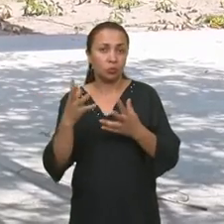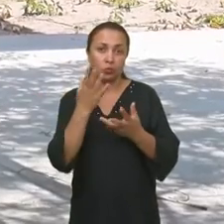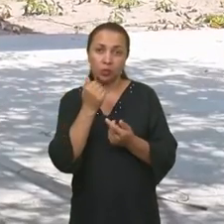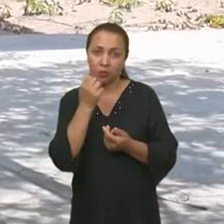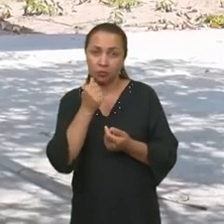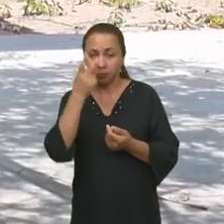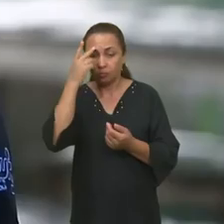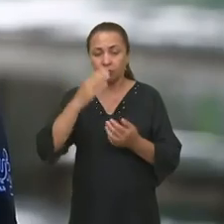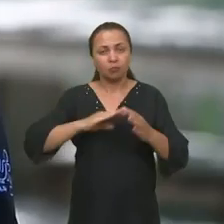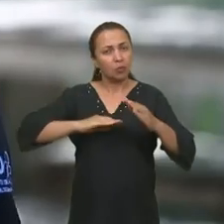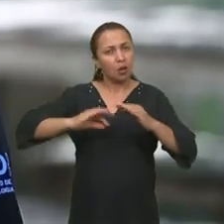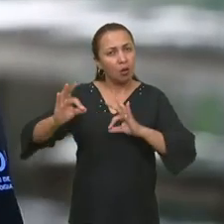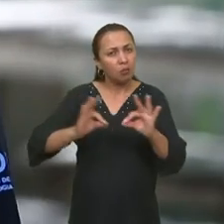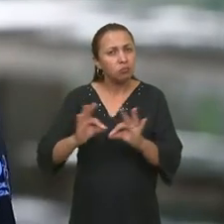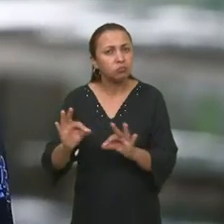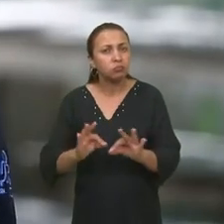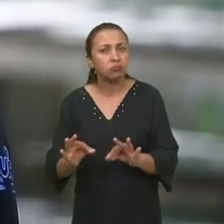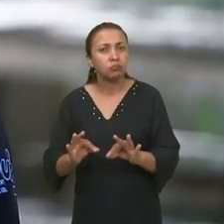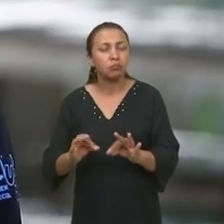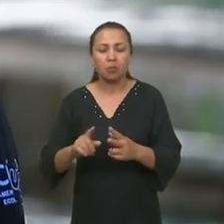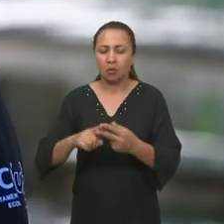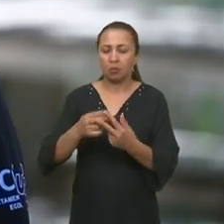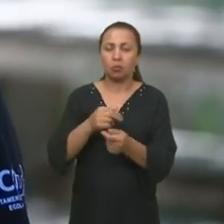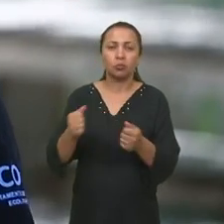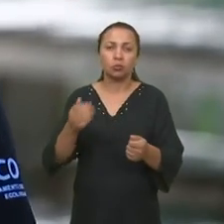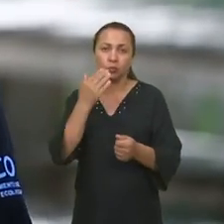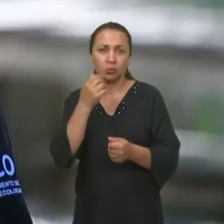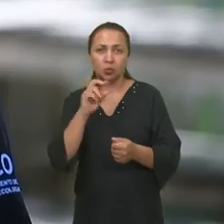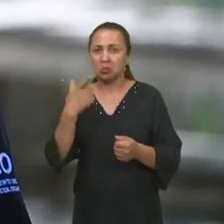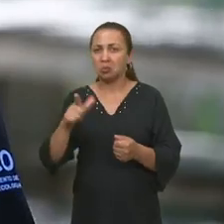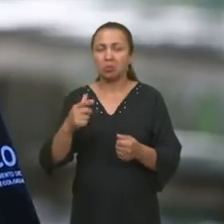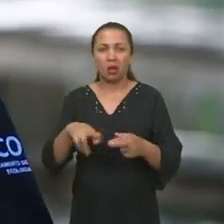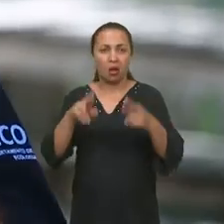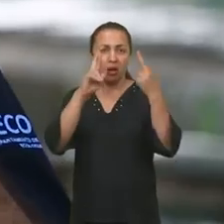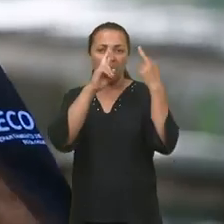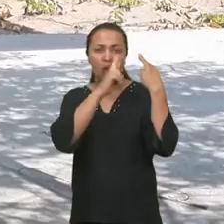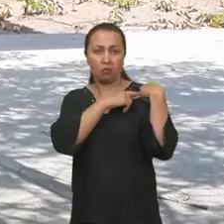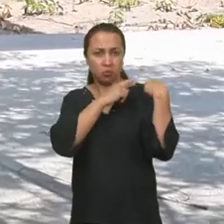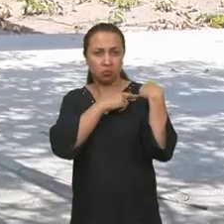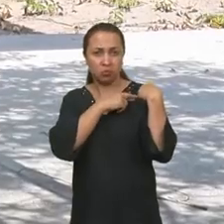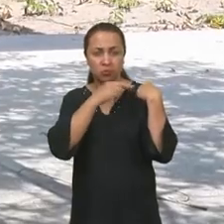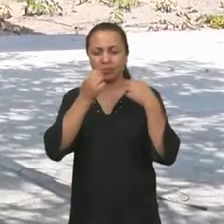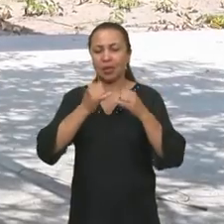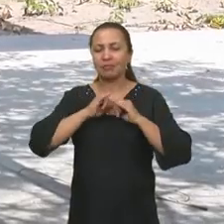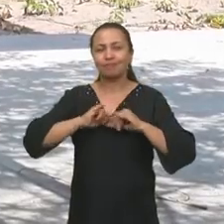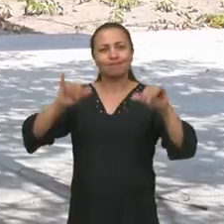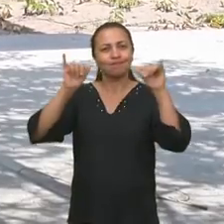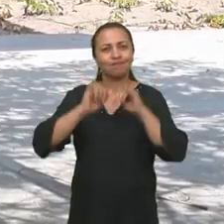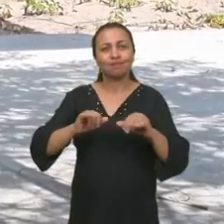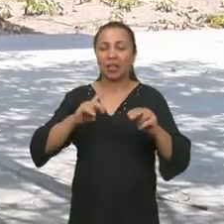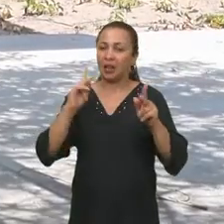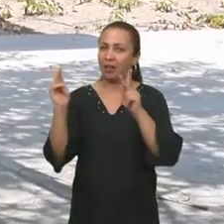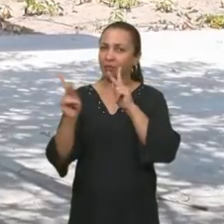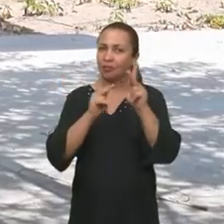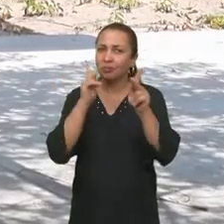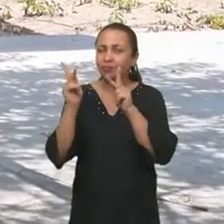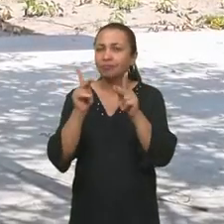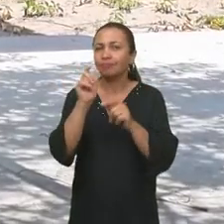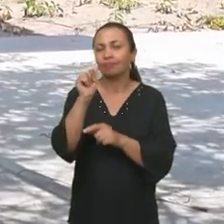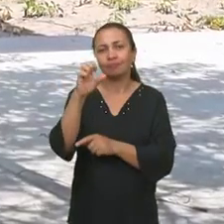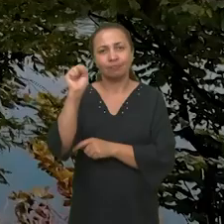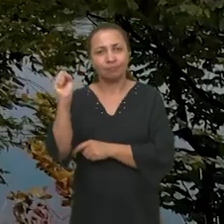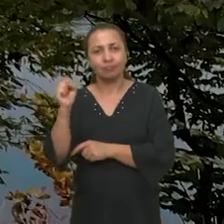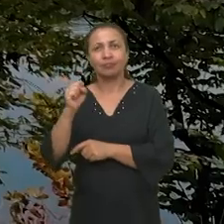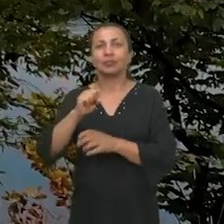esse manejo, ao produzir alimento, não seja um responsável por emitir grandes quantidades de gás de efeito estufa,